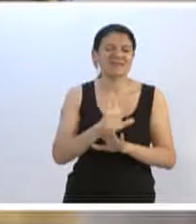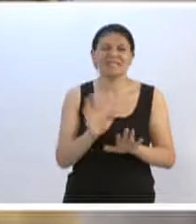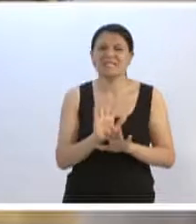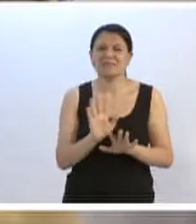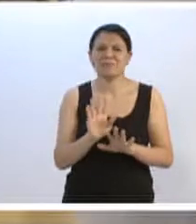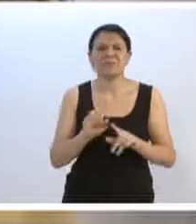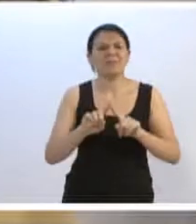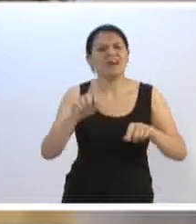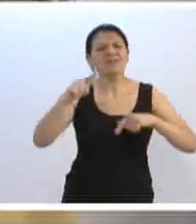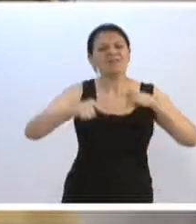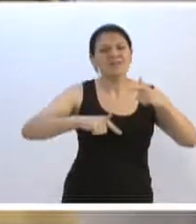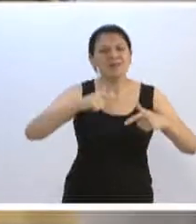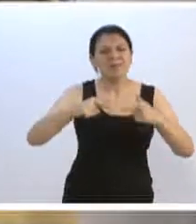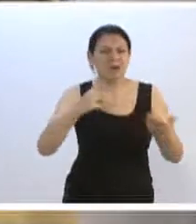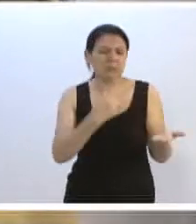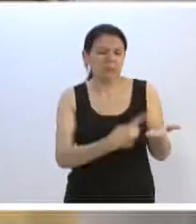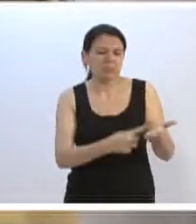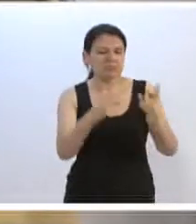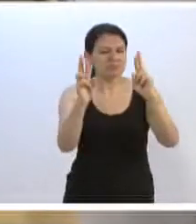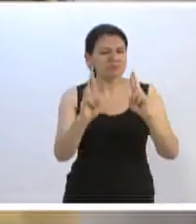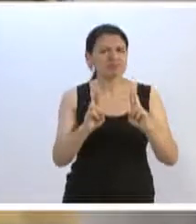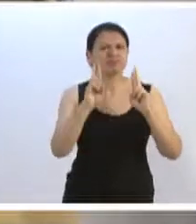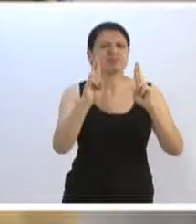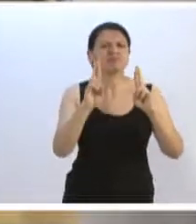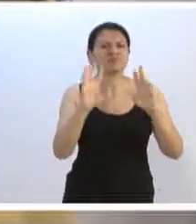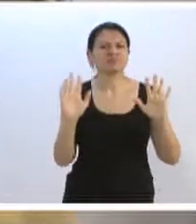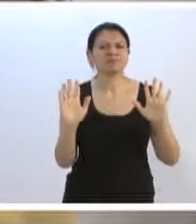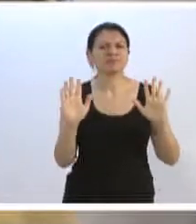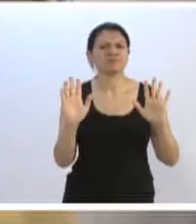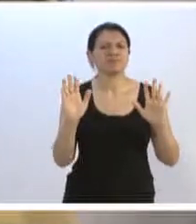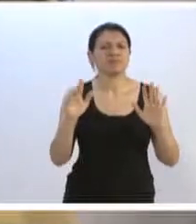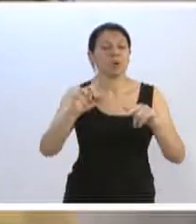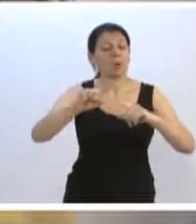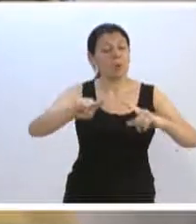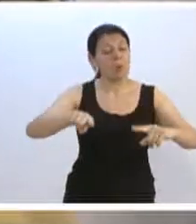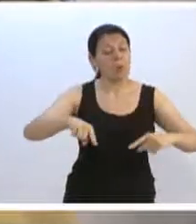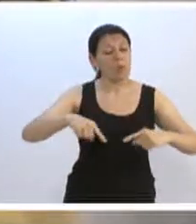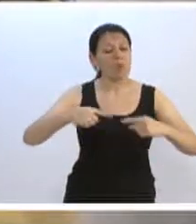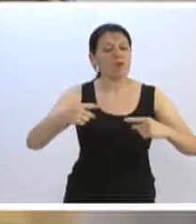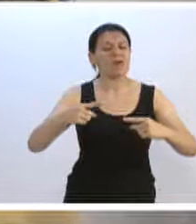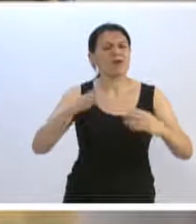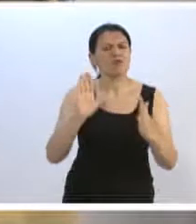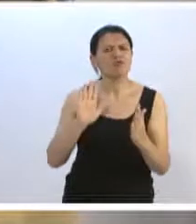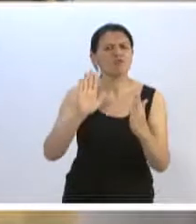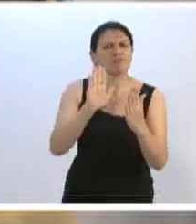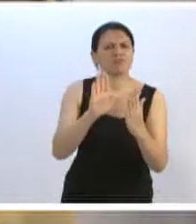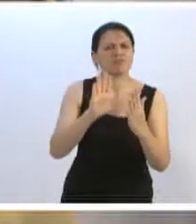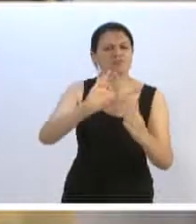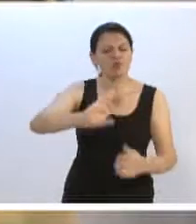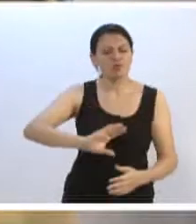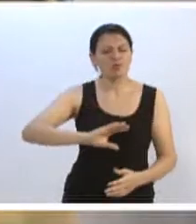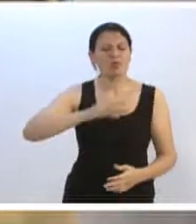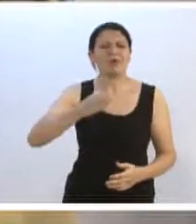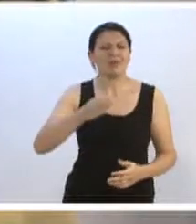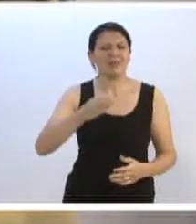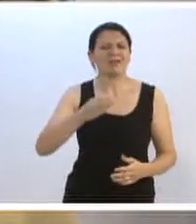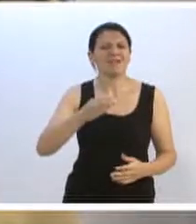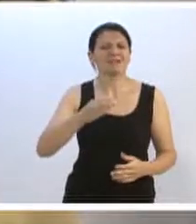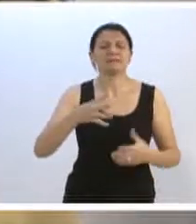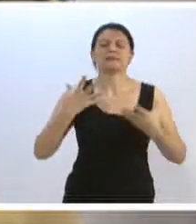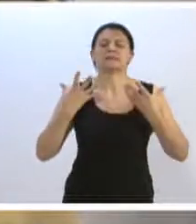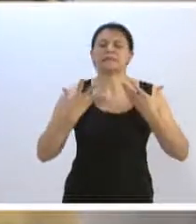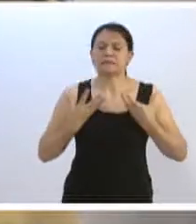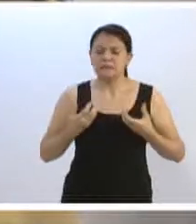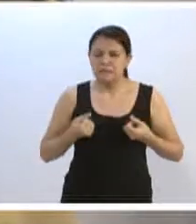porém com trabalho, compromisso, respeito, sem surfar em onda nenhuma, pelo contrário, encarando com a cara e coragem na raça o desgaste